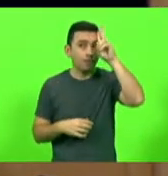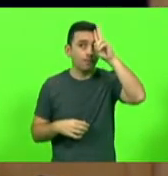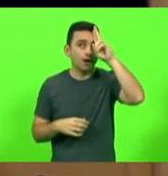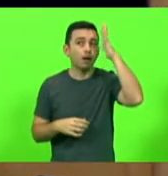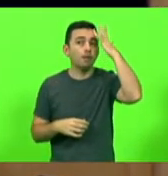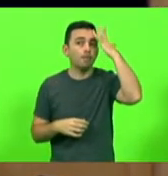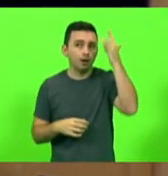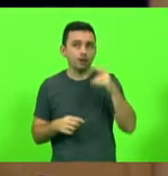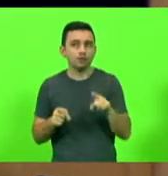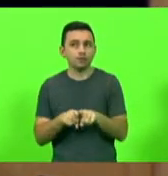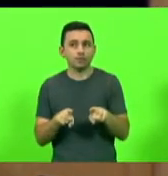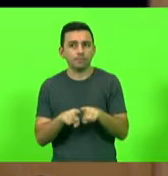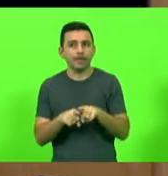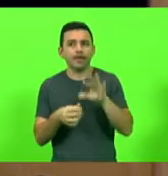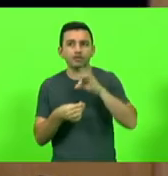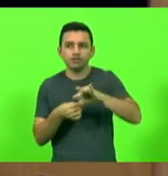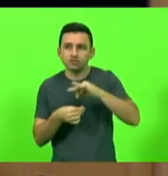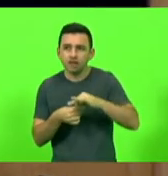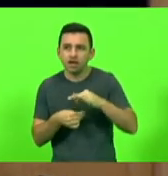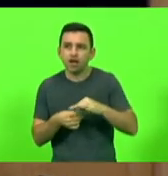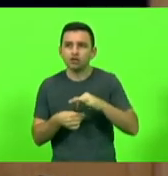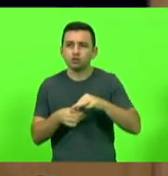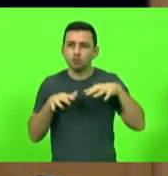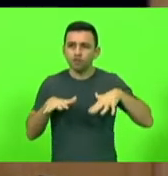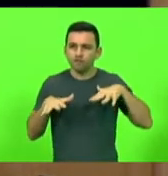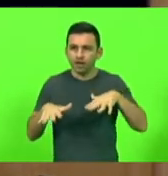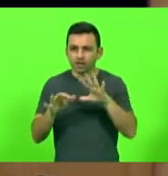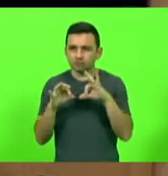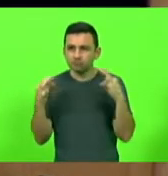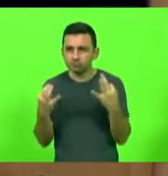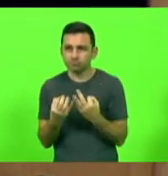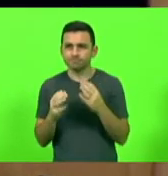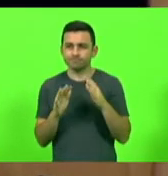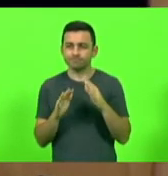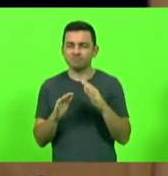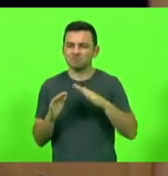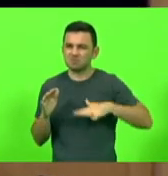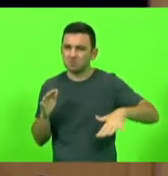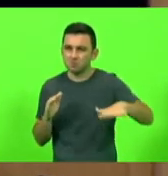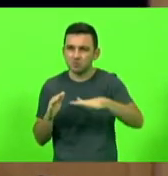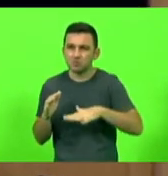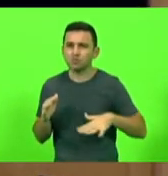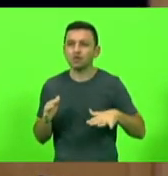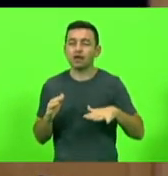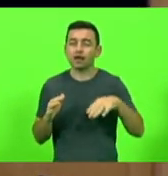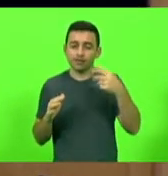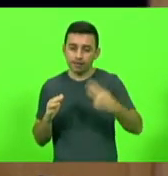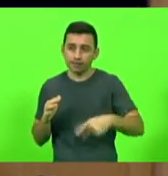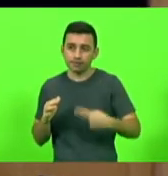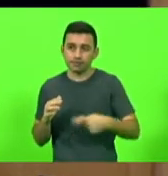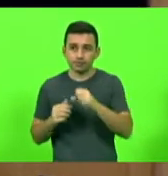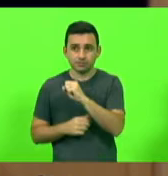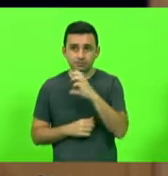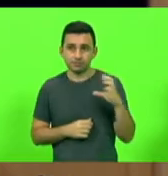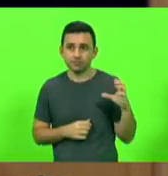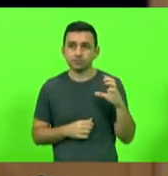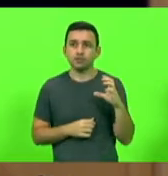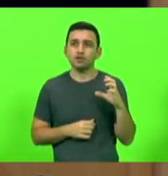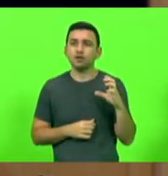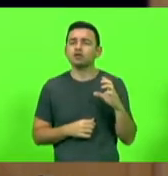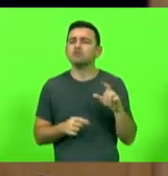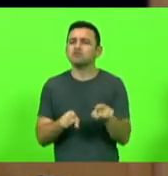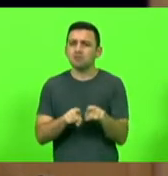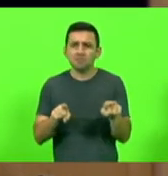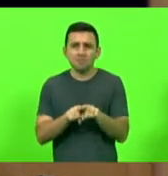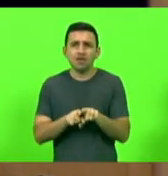as entidades do movimento da agricultura familiar e via campesina em Santa Catarina também estão fazendo